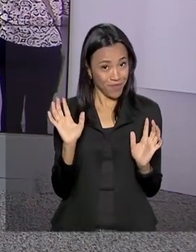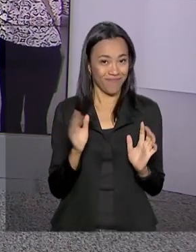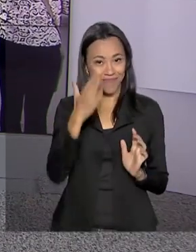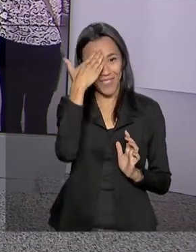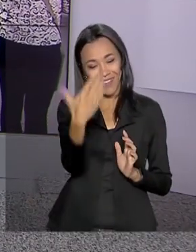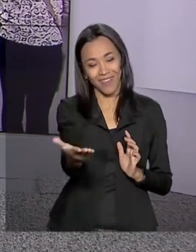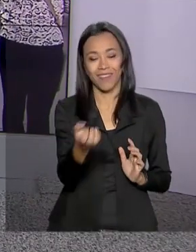Obrigada, bom trabalho aí para você.